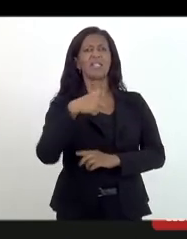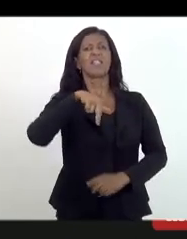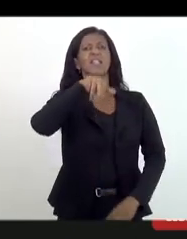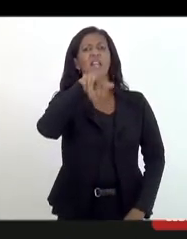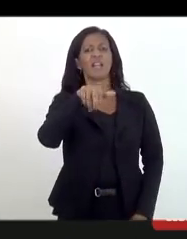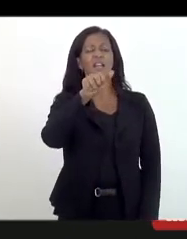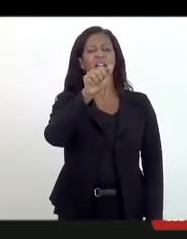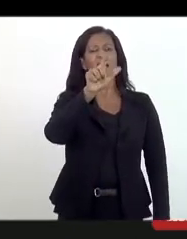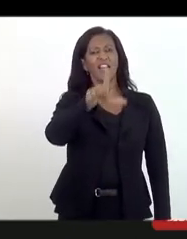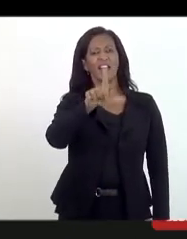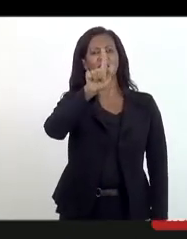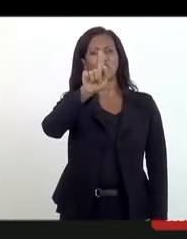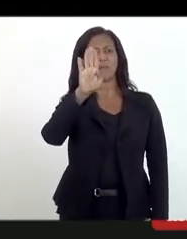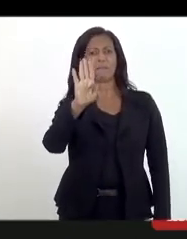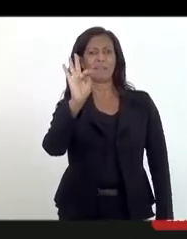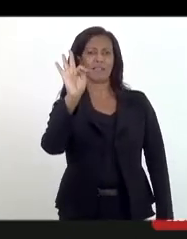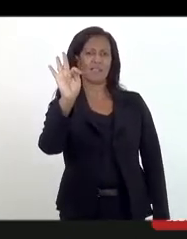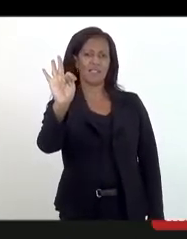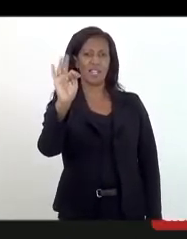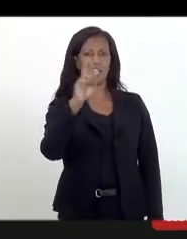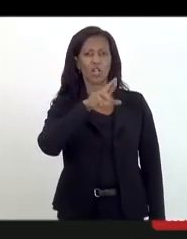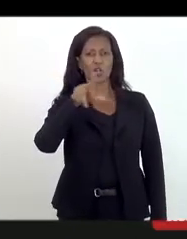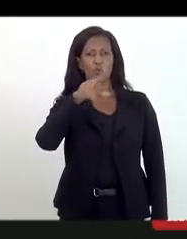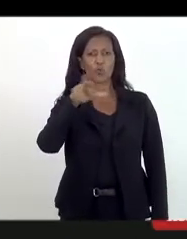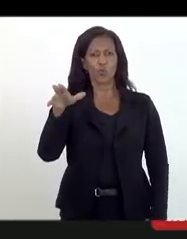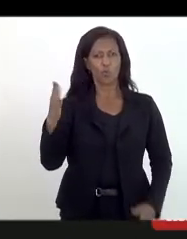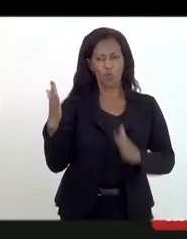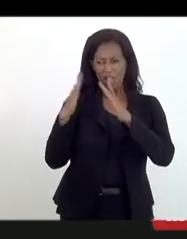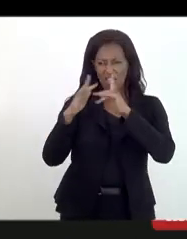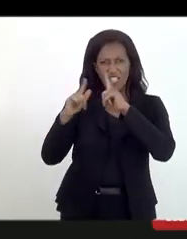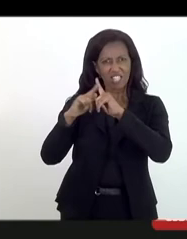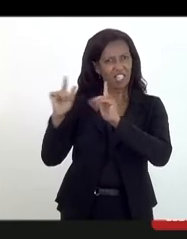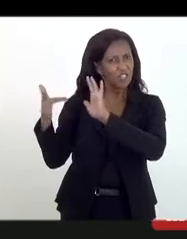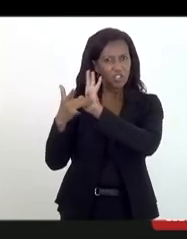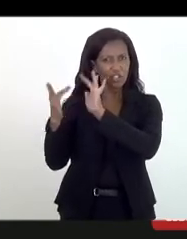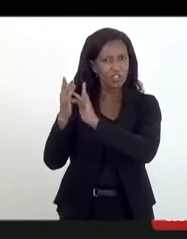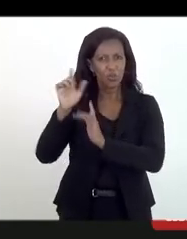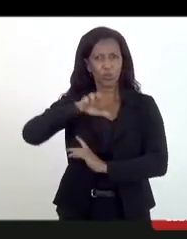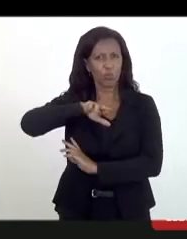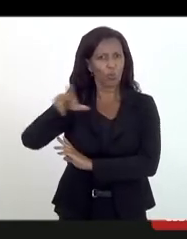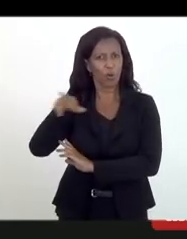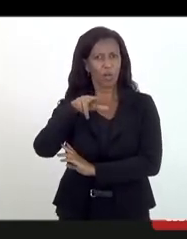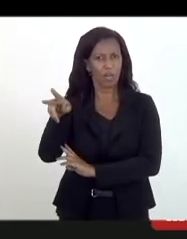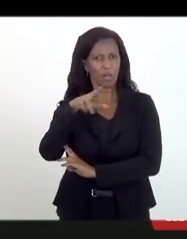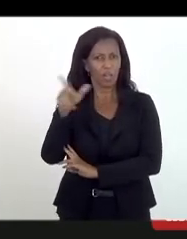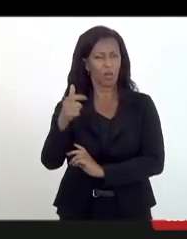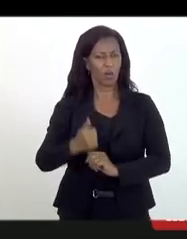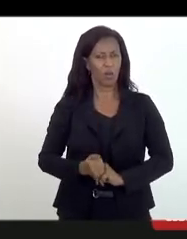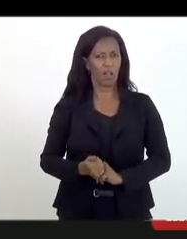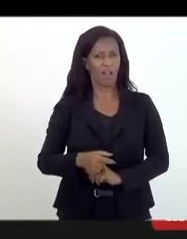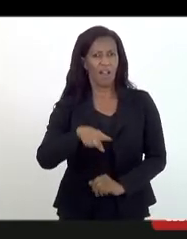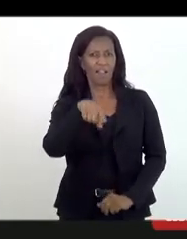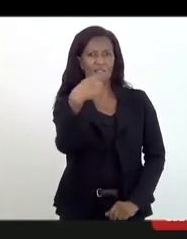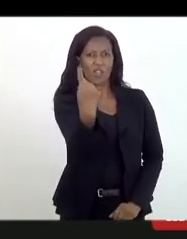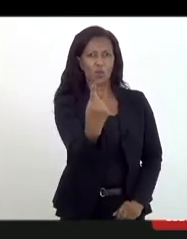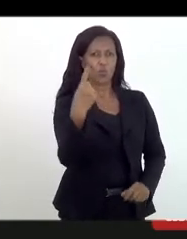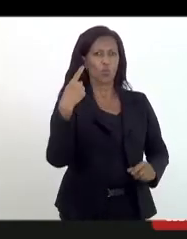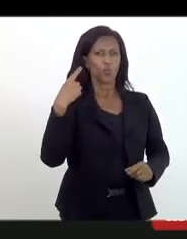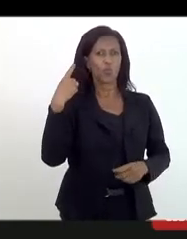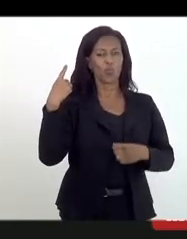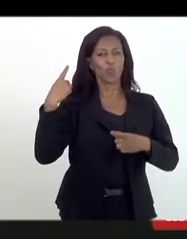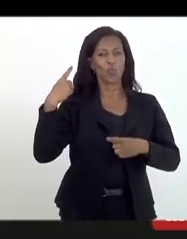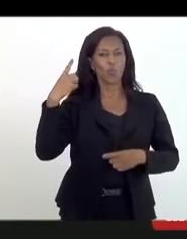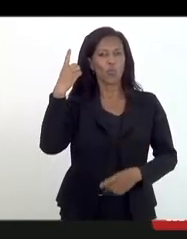LGBT. Não é a igreja de Jesus Cristo, não. Aí vem um f*** descaralho de um político chamado